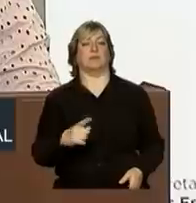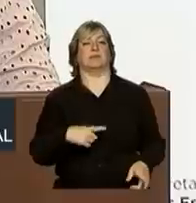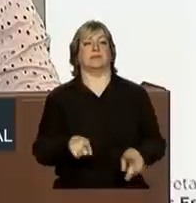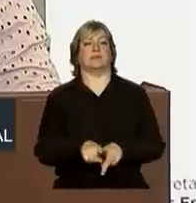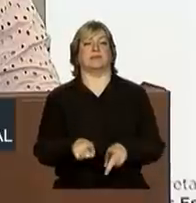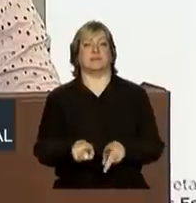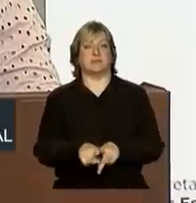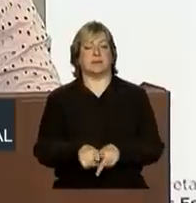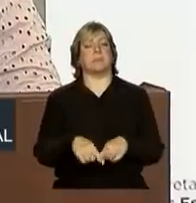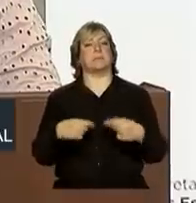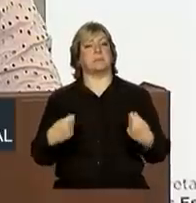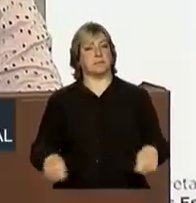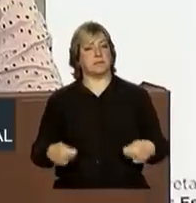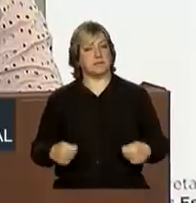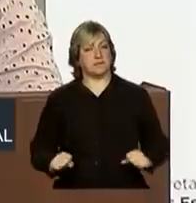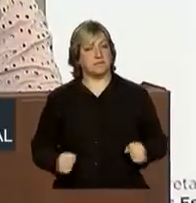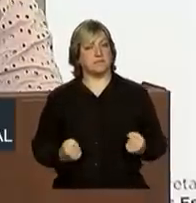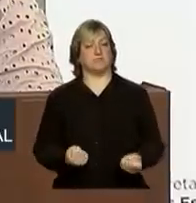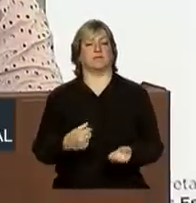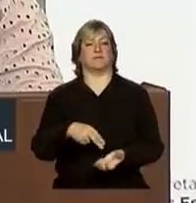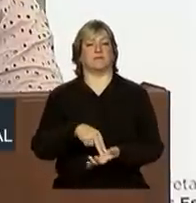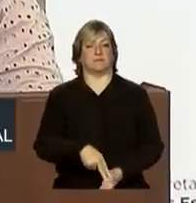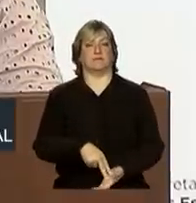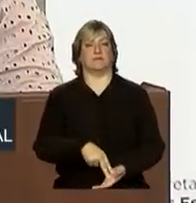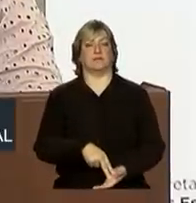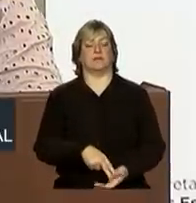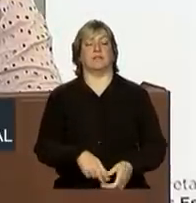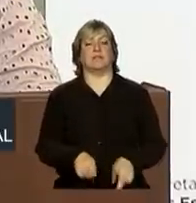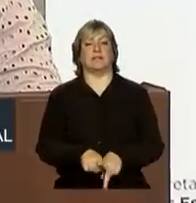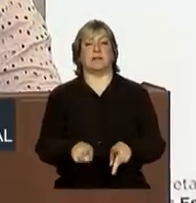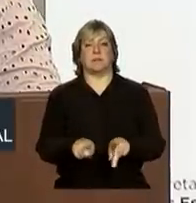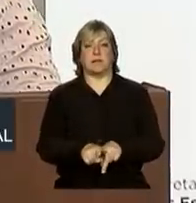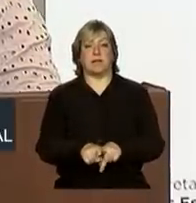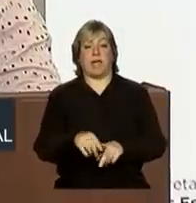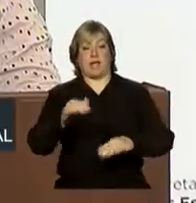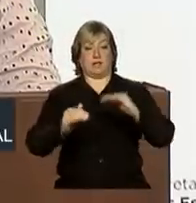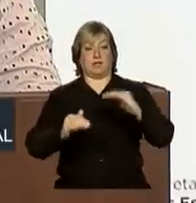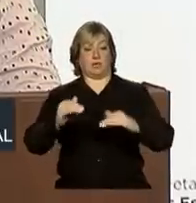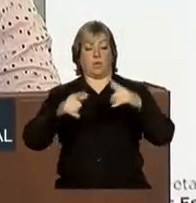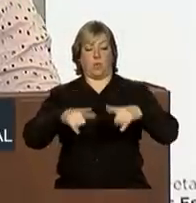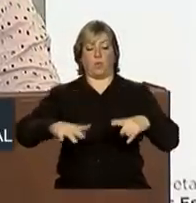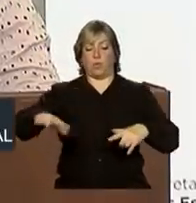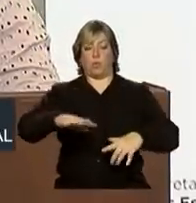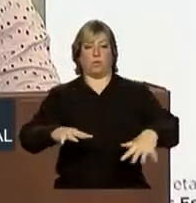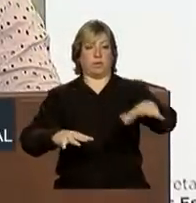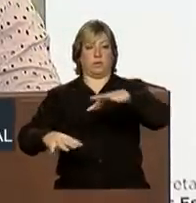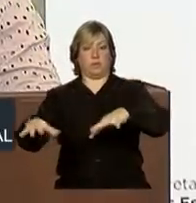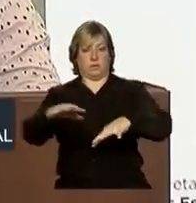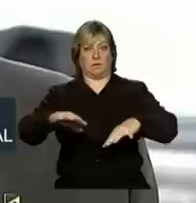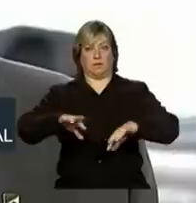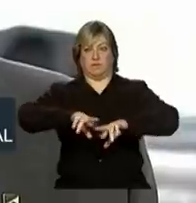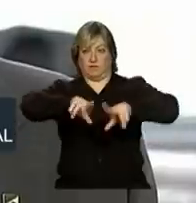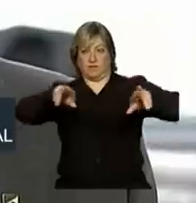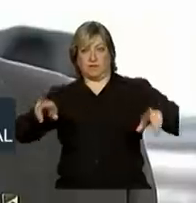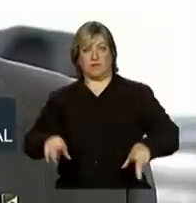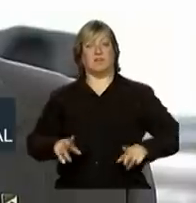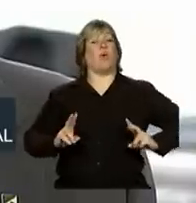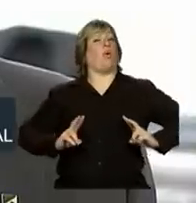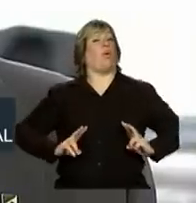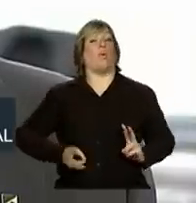reafirmada. Por sua vez, as desigualdades regionais continuam